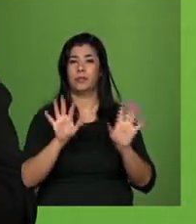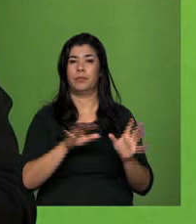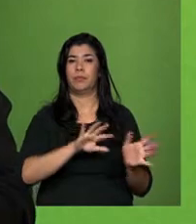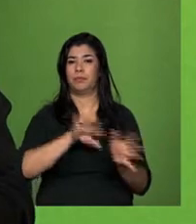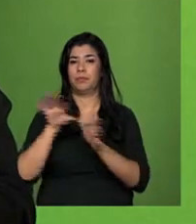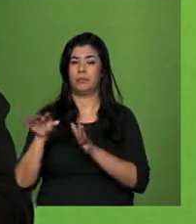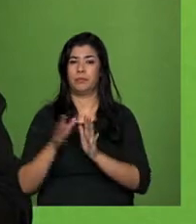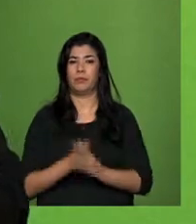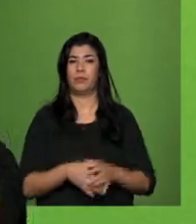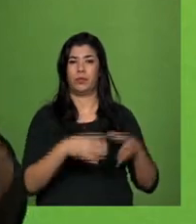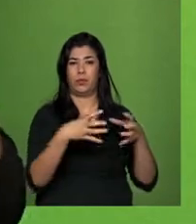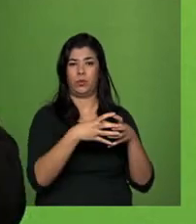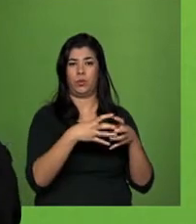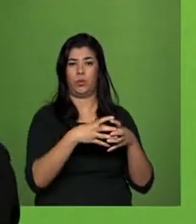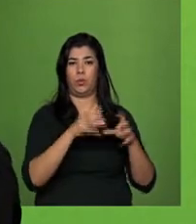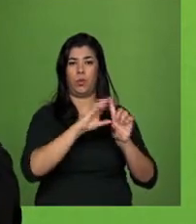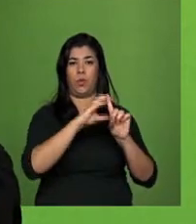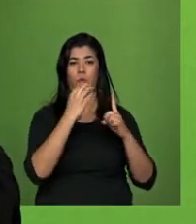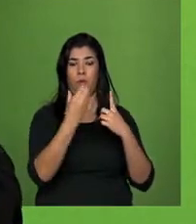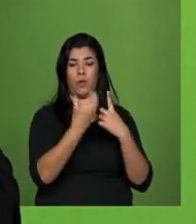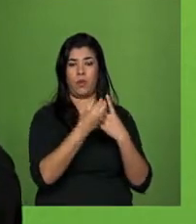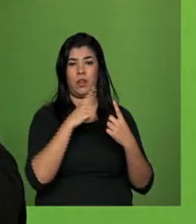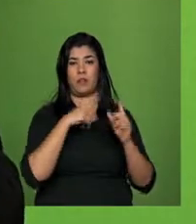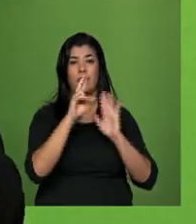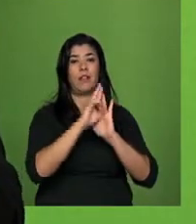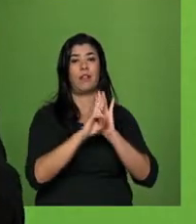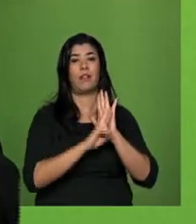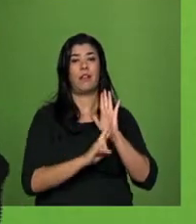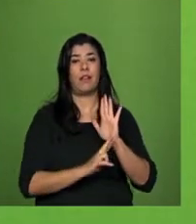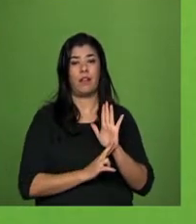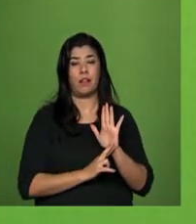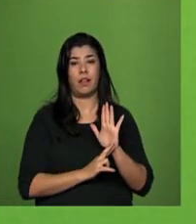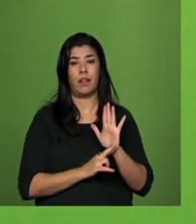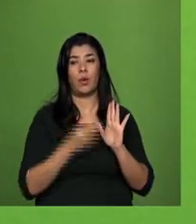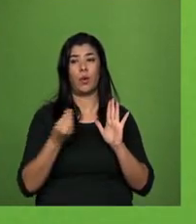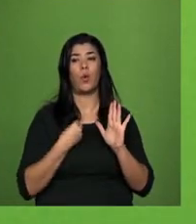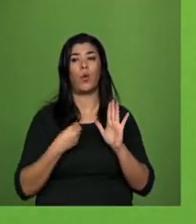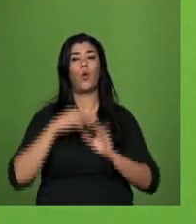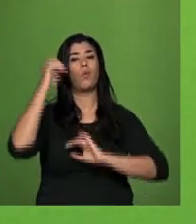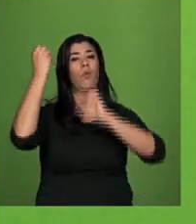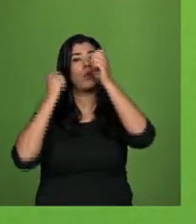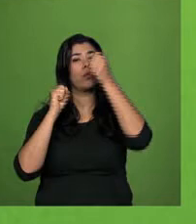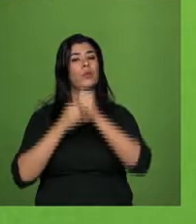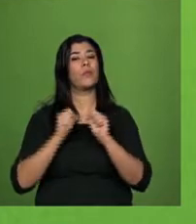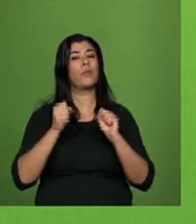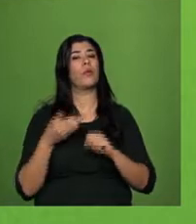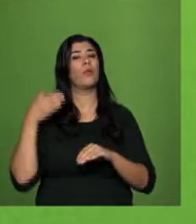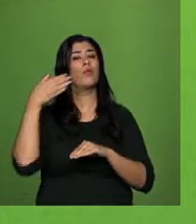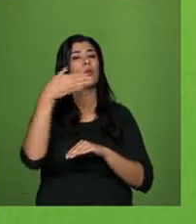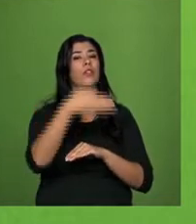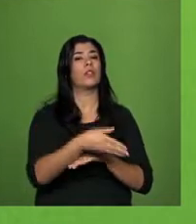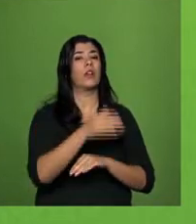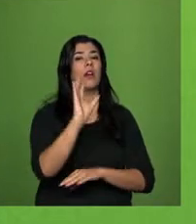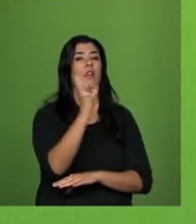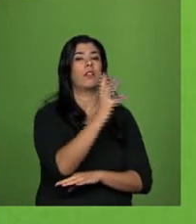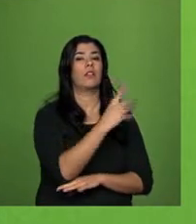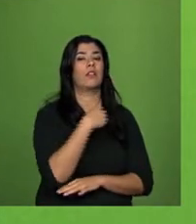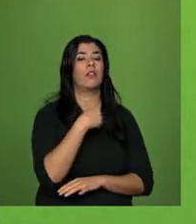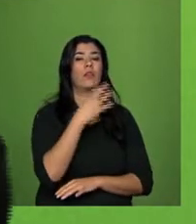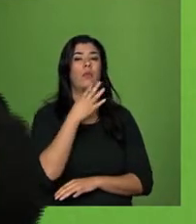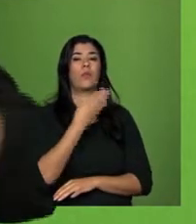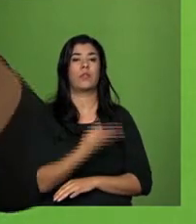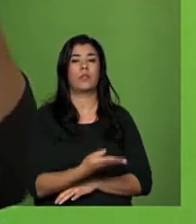tradicional dentro de todo aquele conhecimento vai estabelecer as regras por intermédio das quais a indústria vai se relacionar no acesso àquele conhecimento